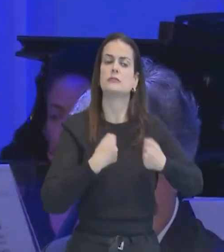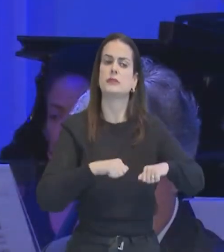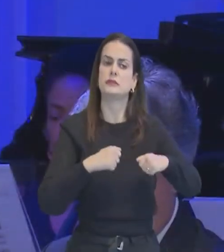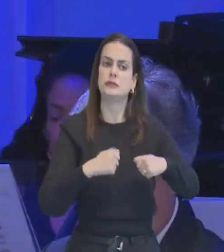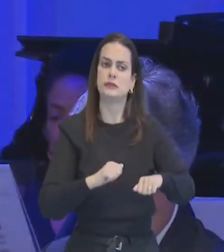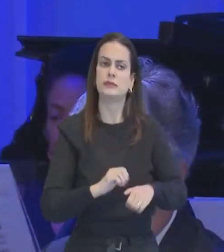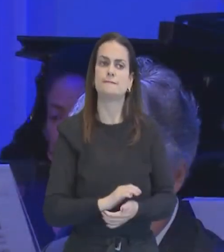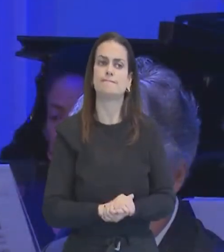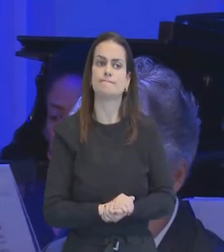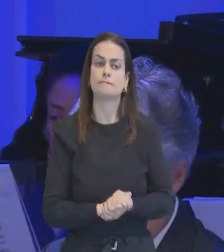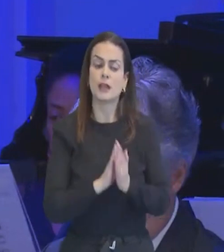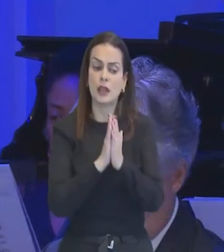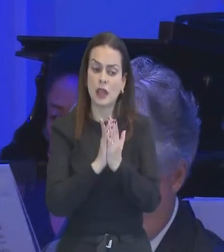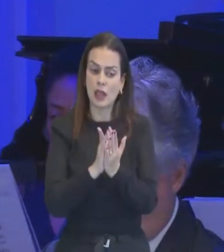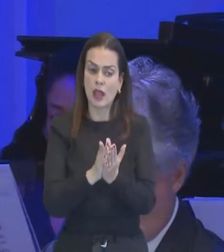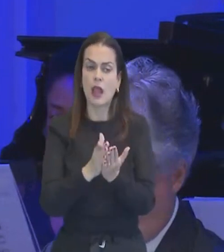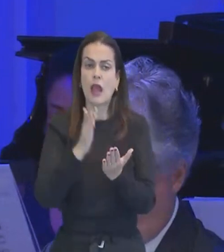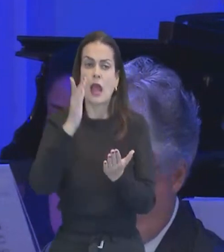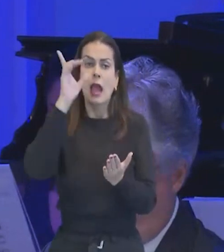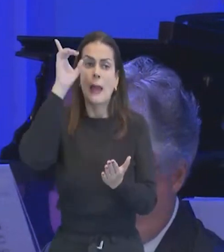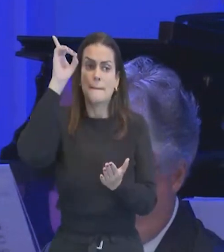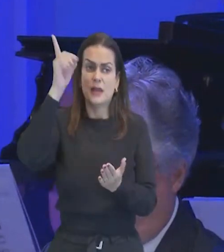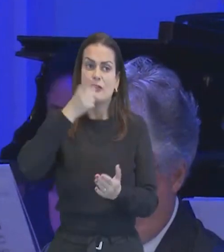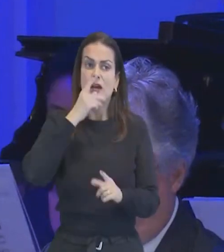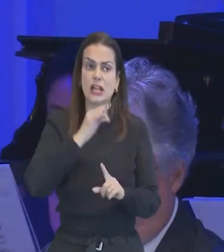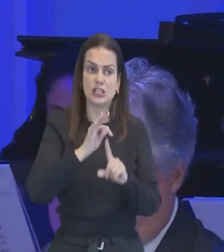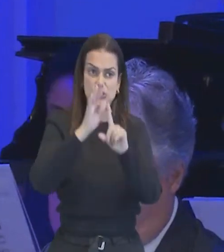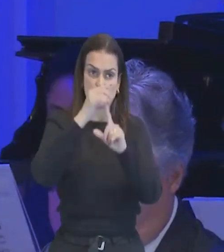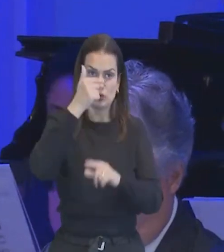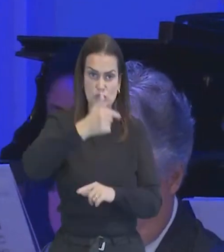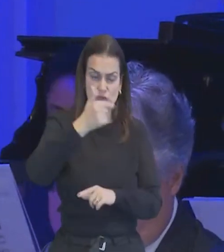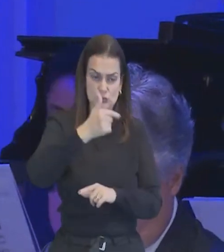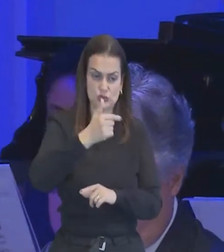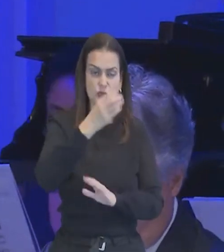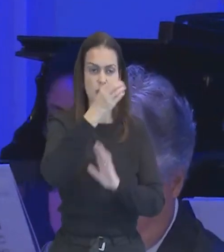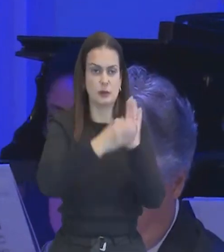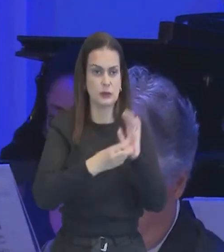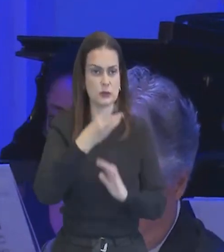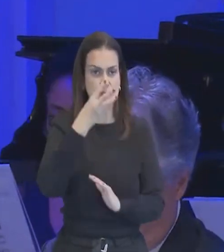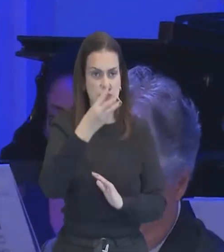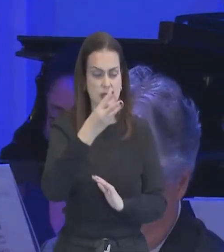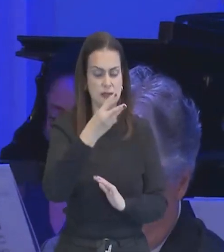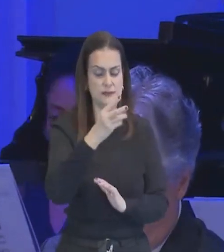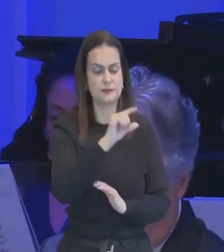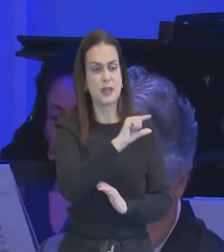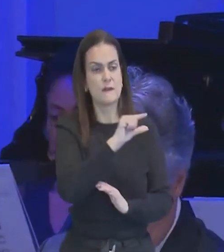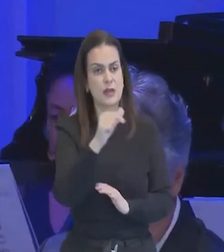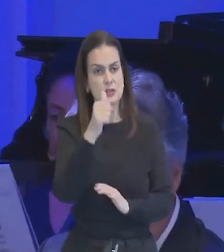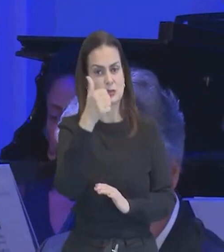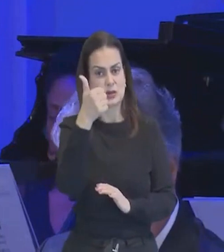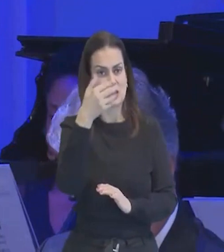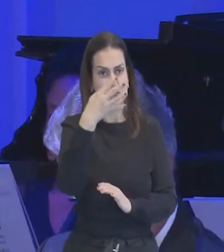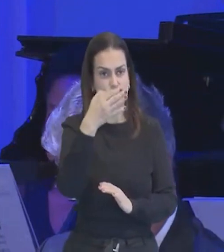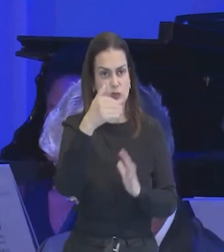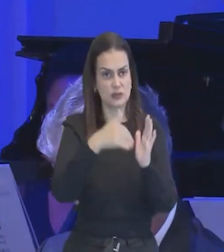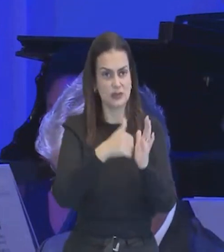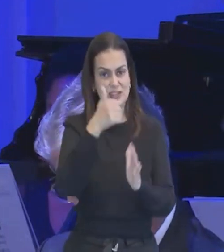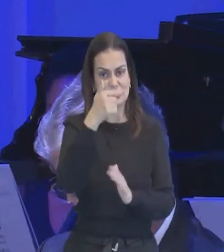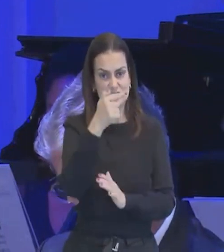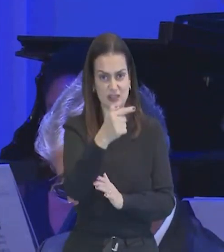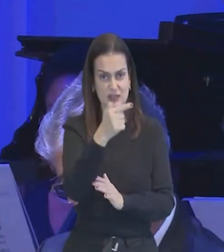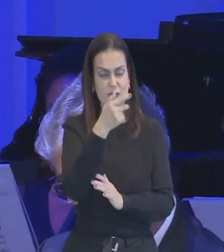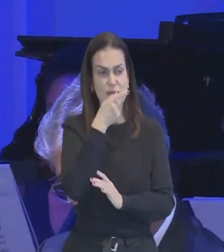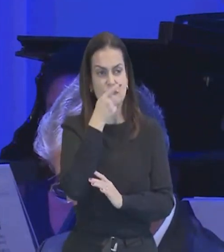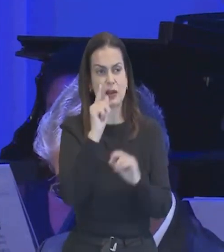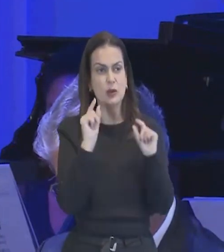a Bíblia continua, segundo a Timóteo, capítulo 3, versos de número, 14 e 17, olha o que a Bíblia diz, quando ela